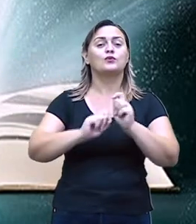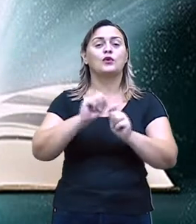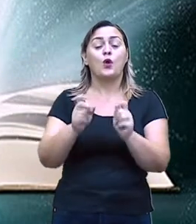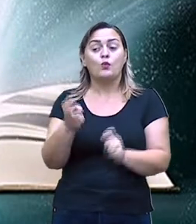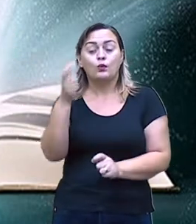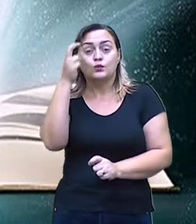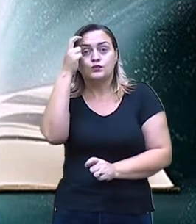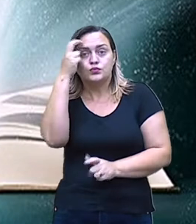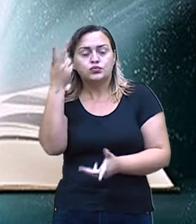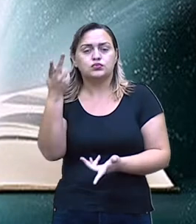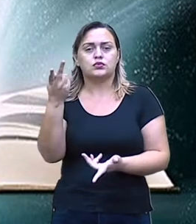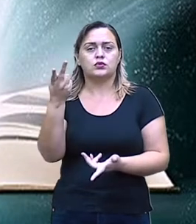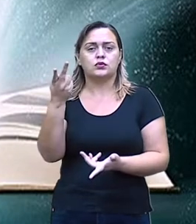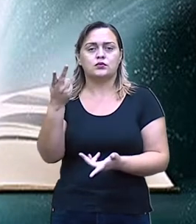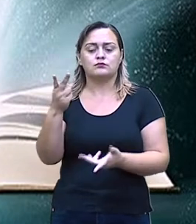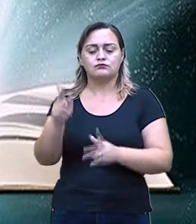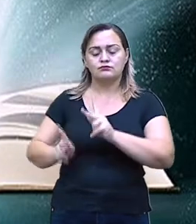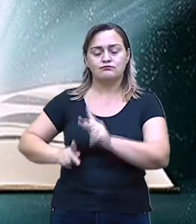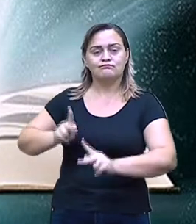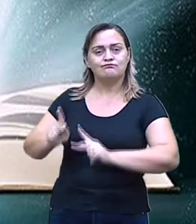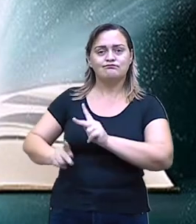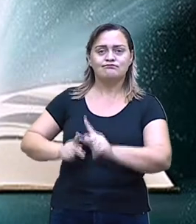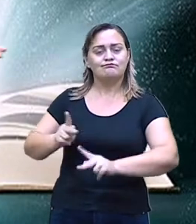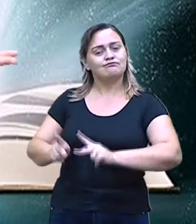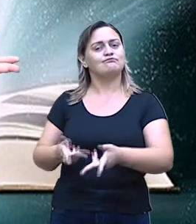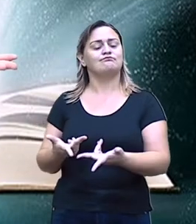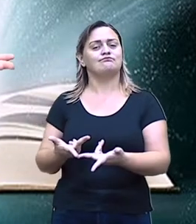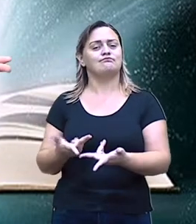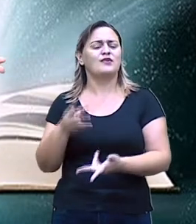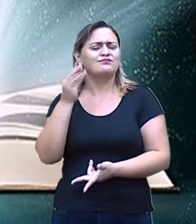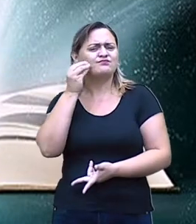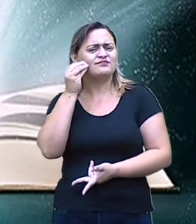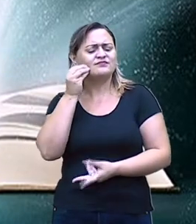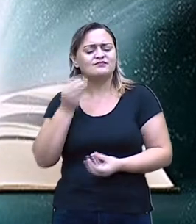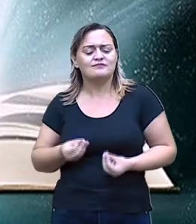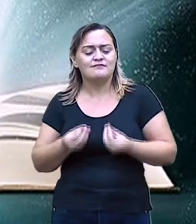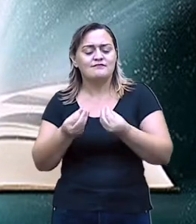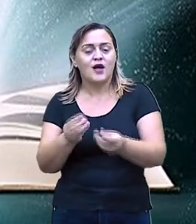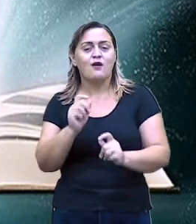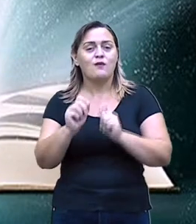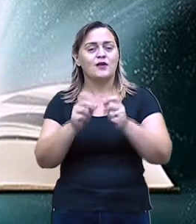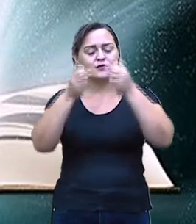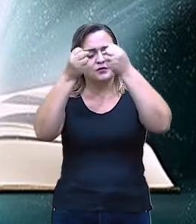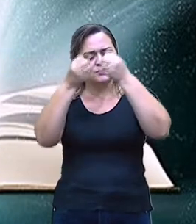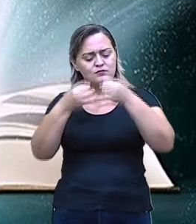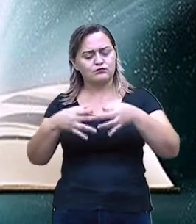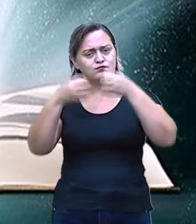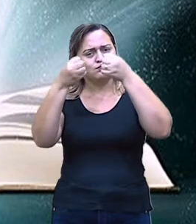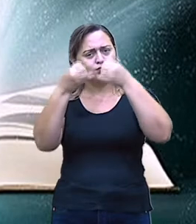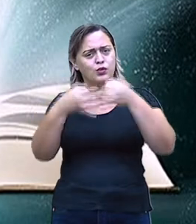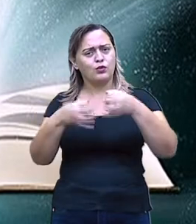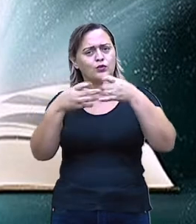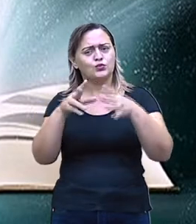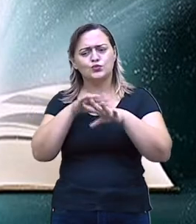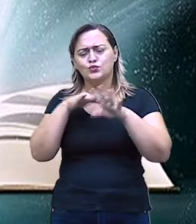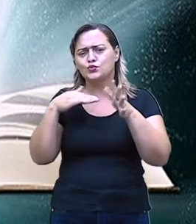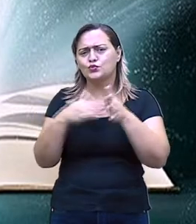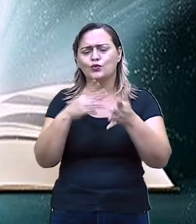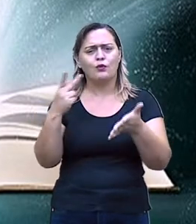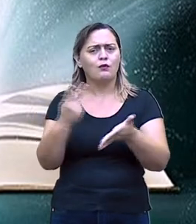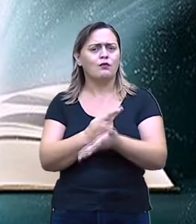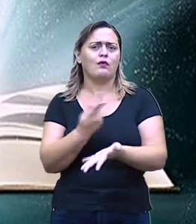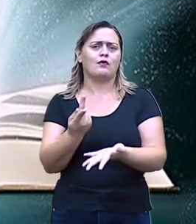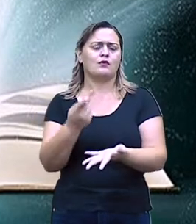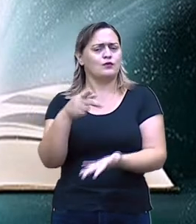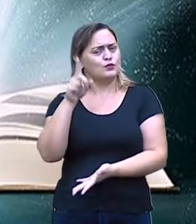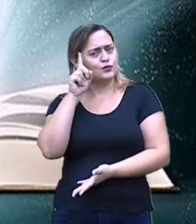lendas, elas tentam fornecer explicações para todos os acontecimentos e situações aí do